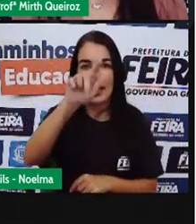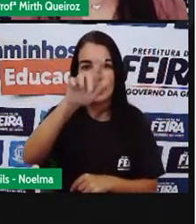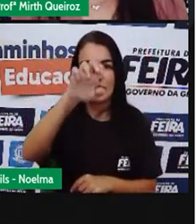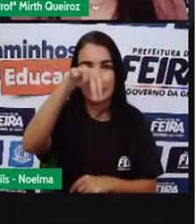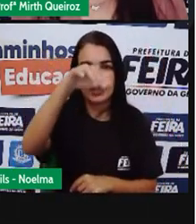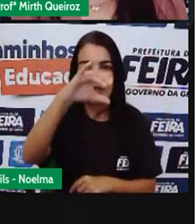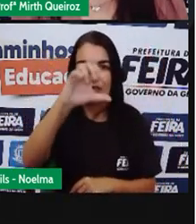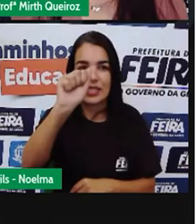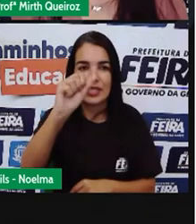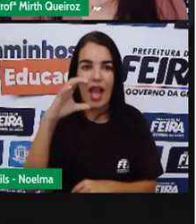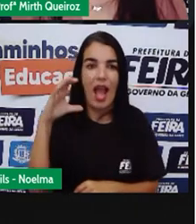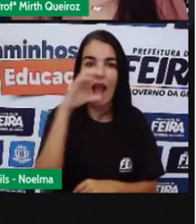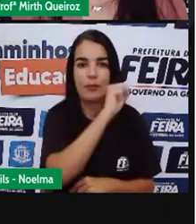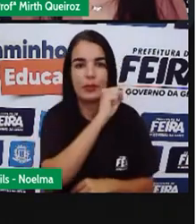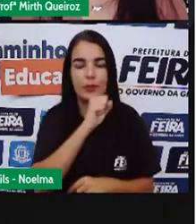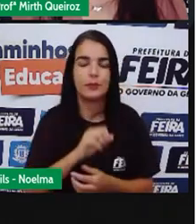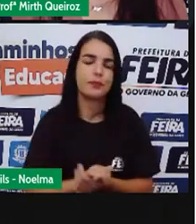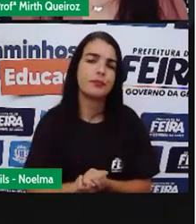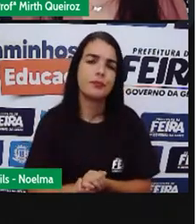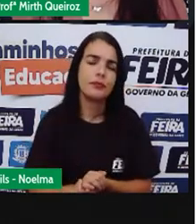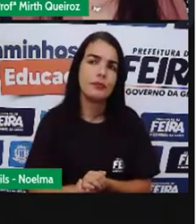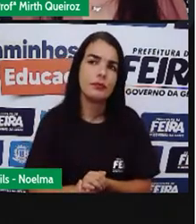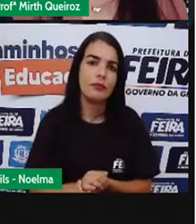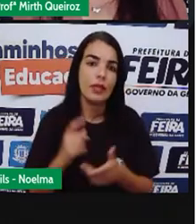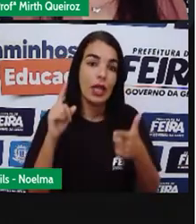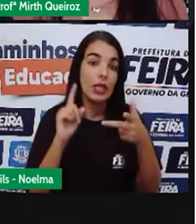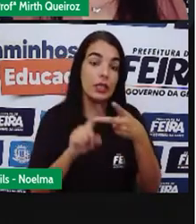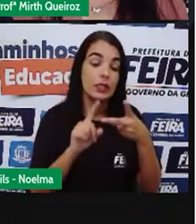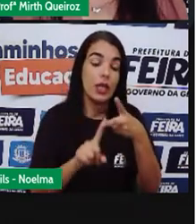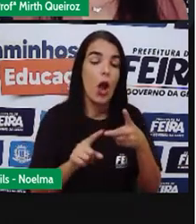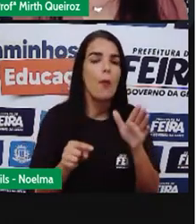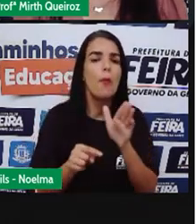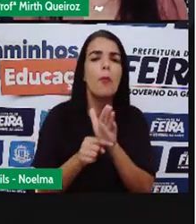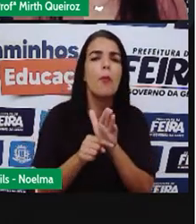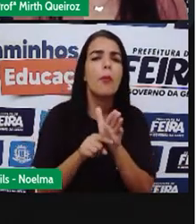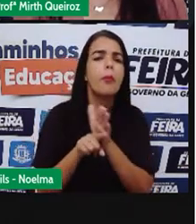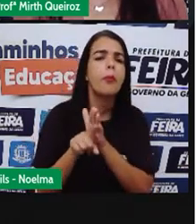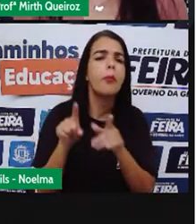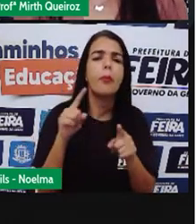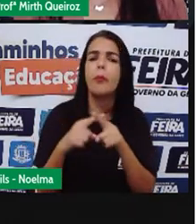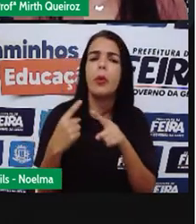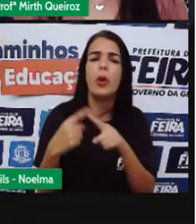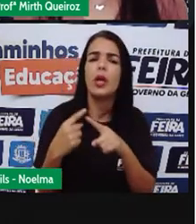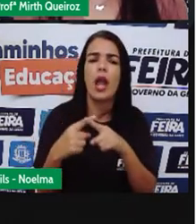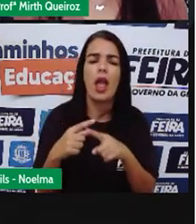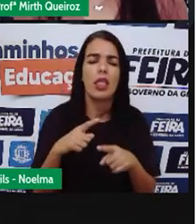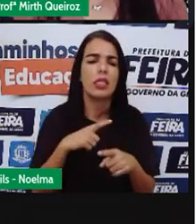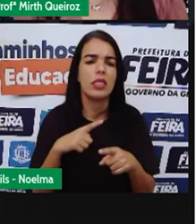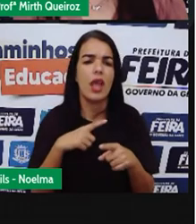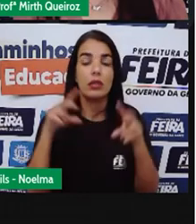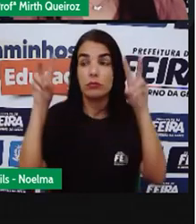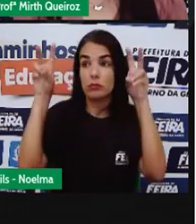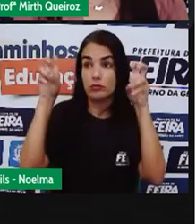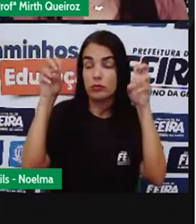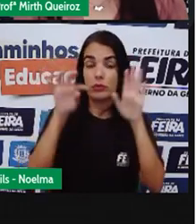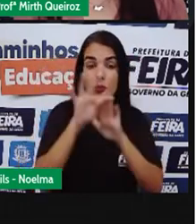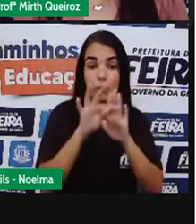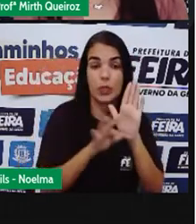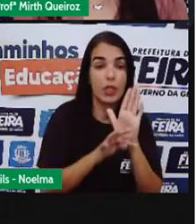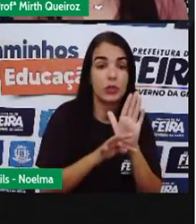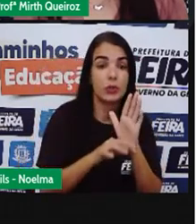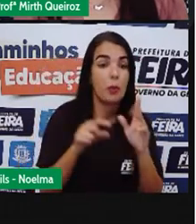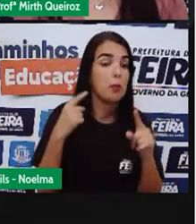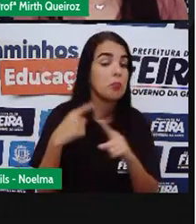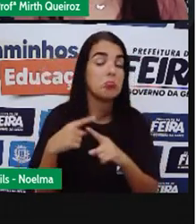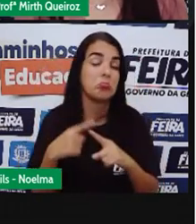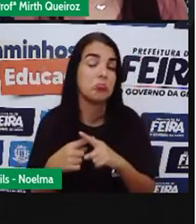Por que que esse texto, ele tem esse título? Durante o texto, né? A gente vai vendo situações